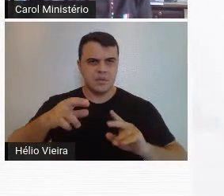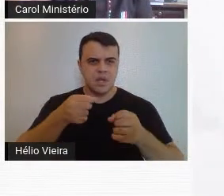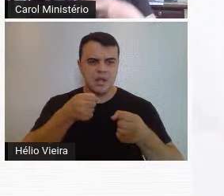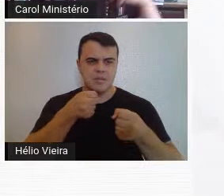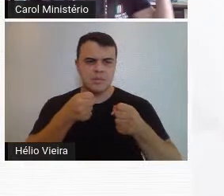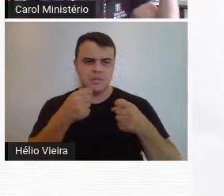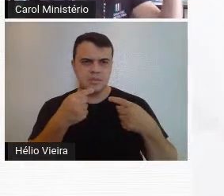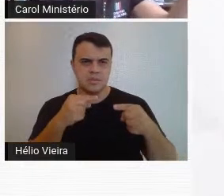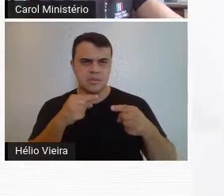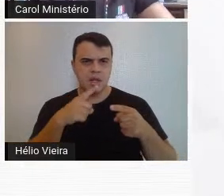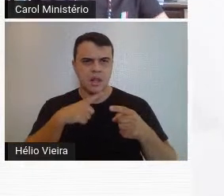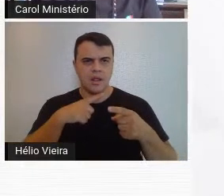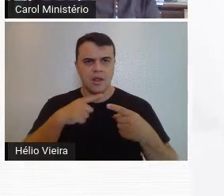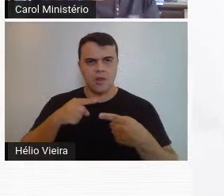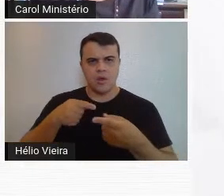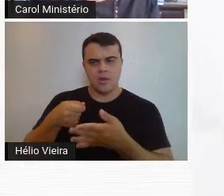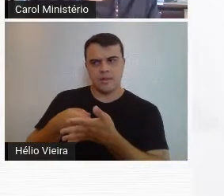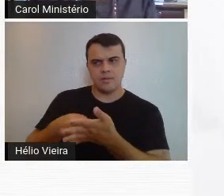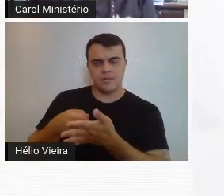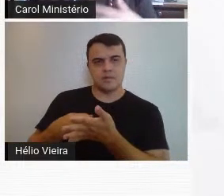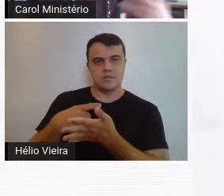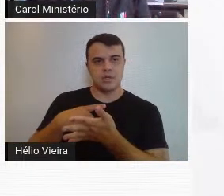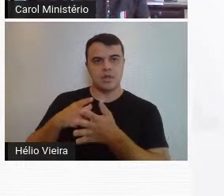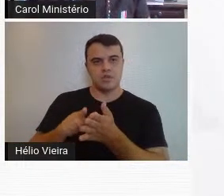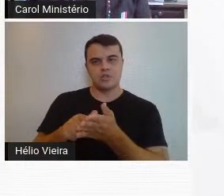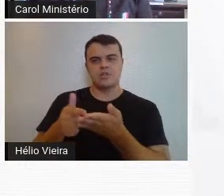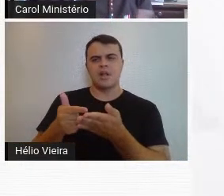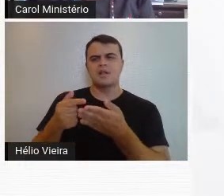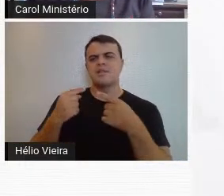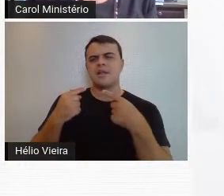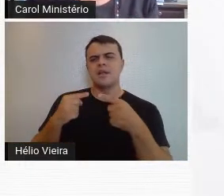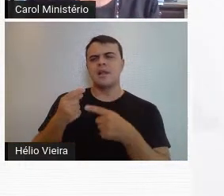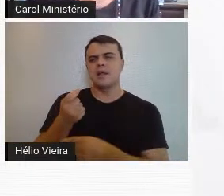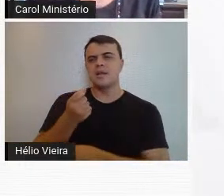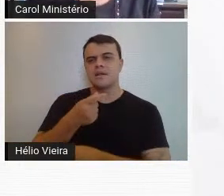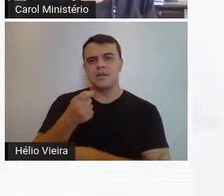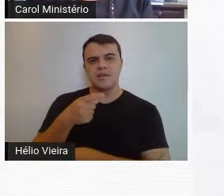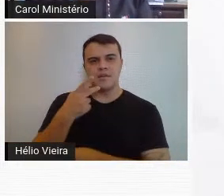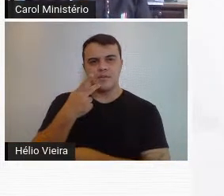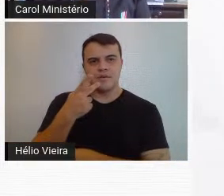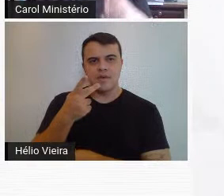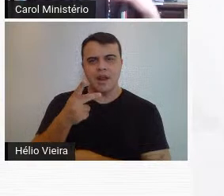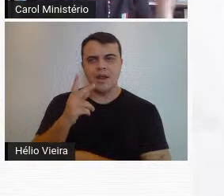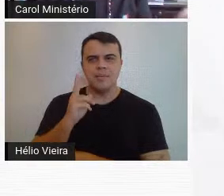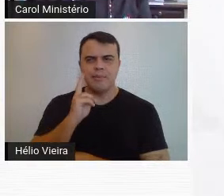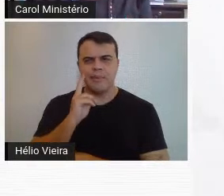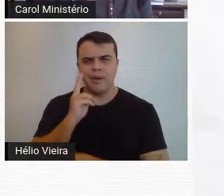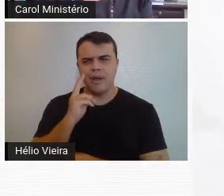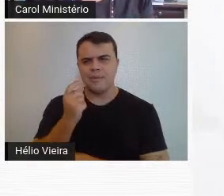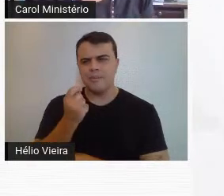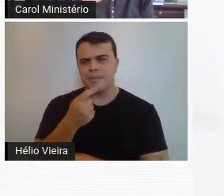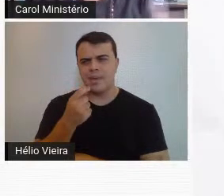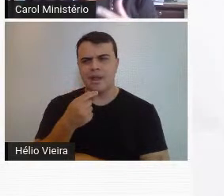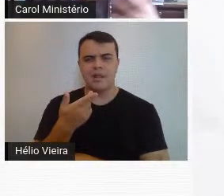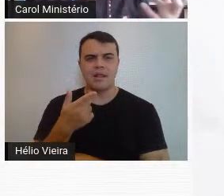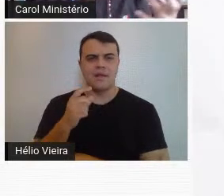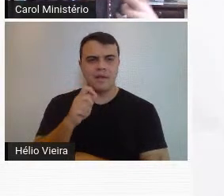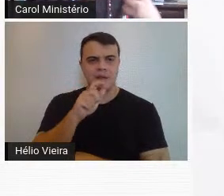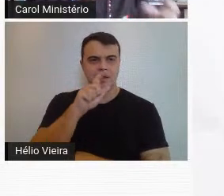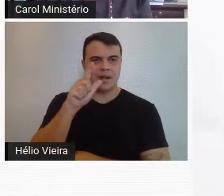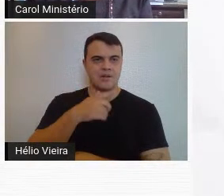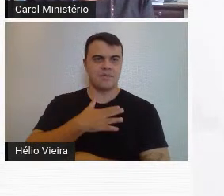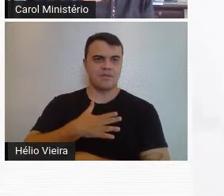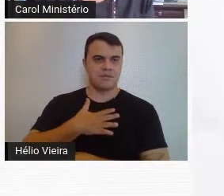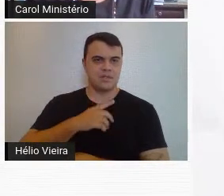críticas, com defesas, tinham jornalistas que ironizavam a exposição Ser Lumbar, né? Então falavam assim, ah, claro que o público vai